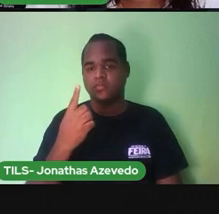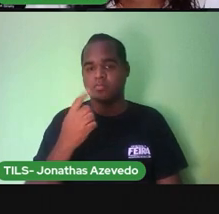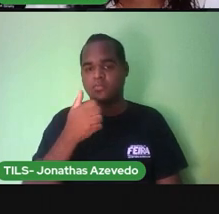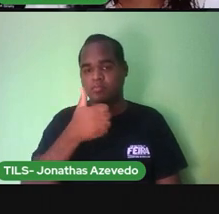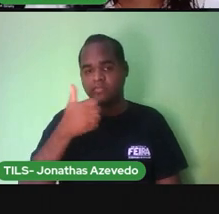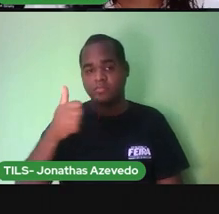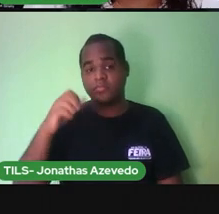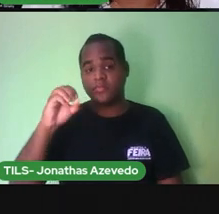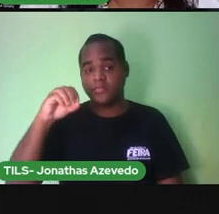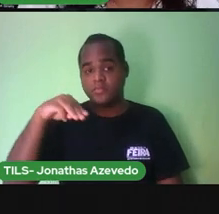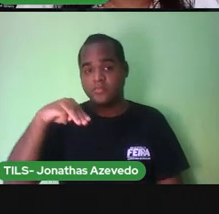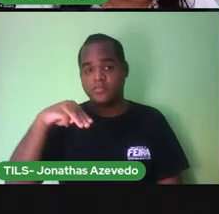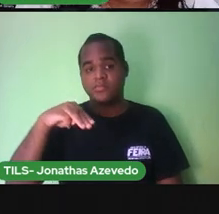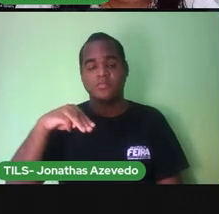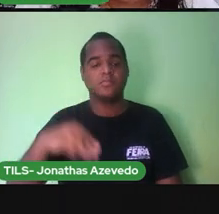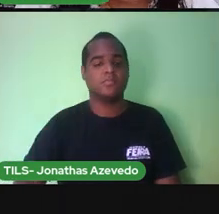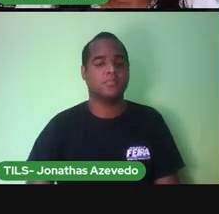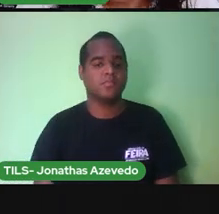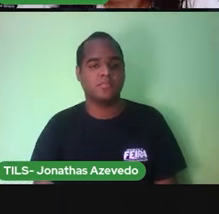Centímetros